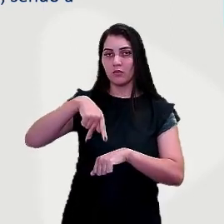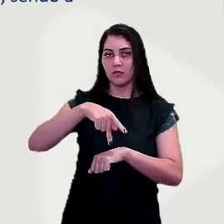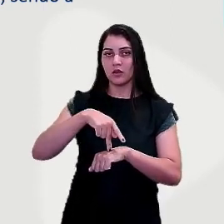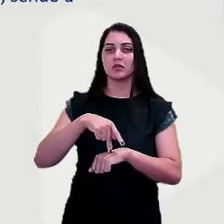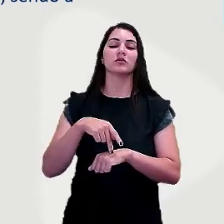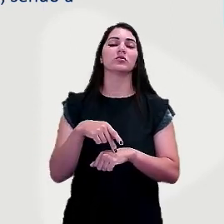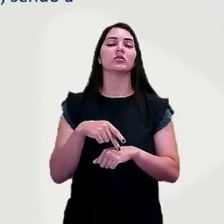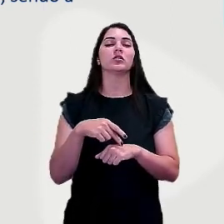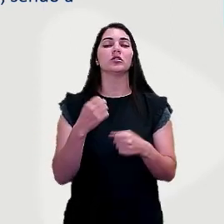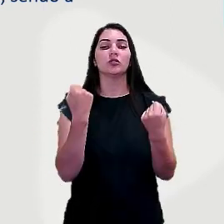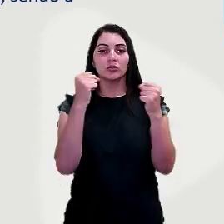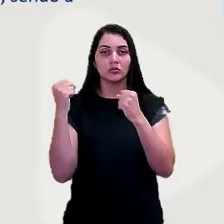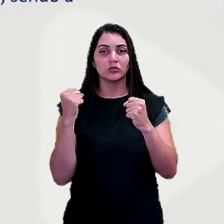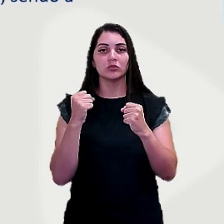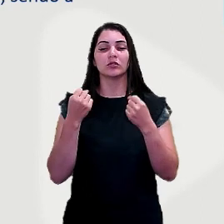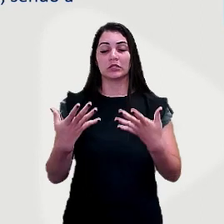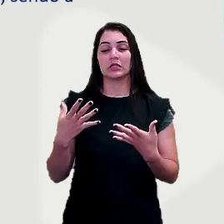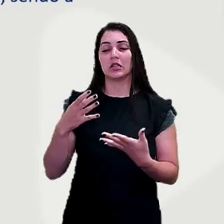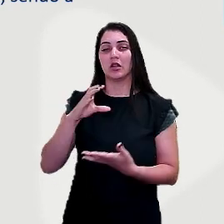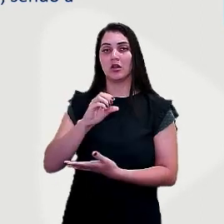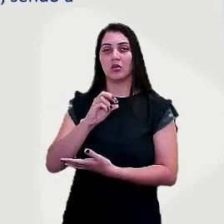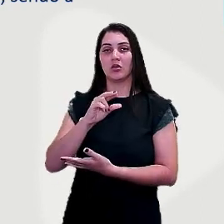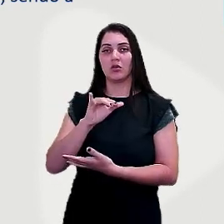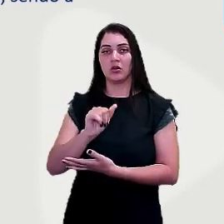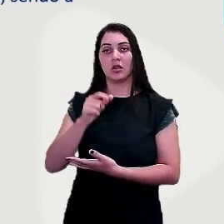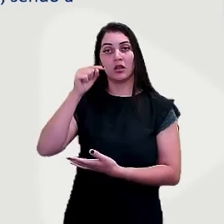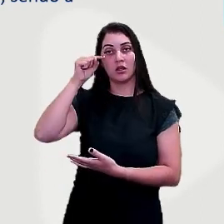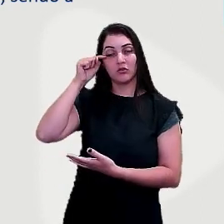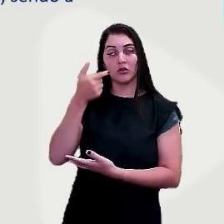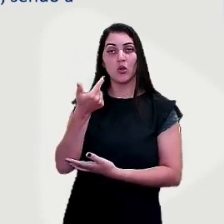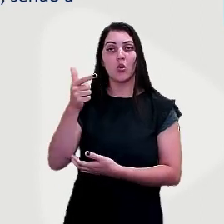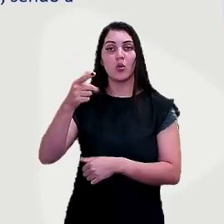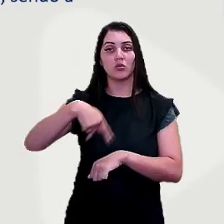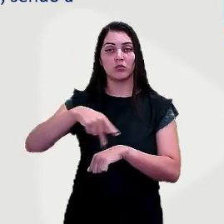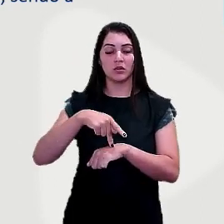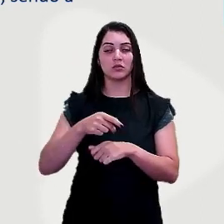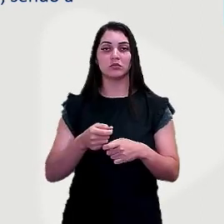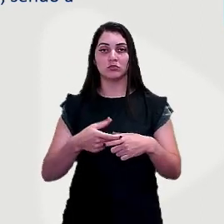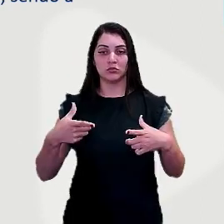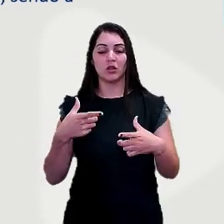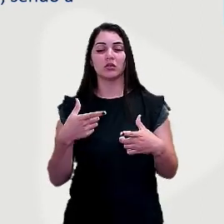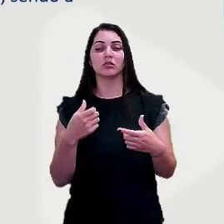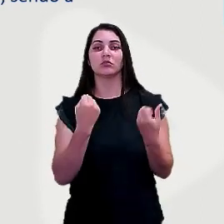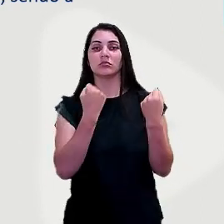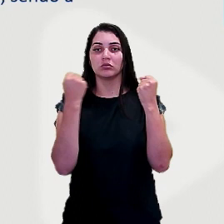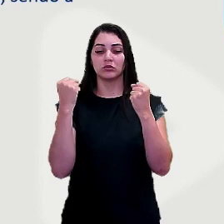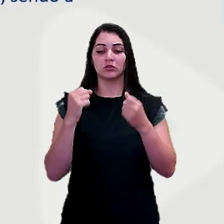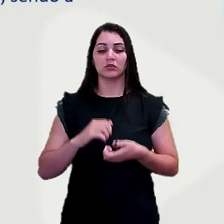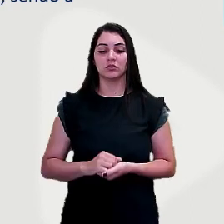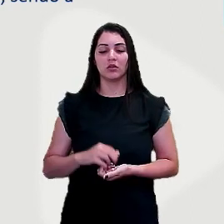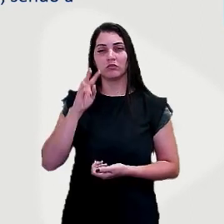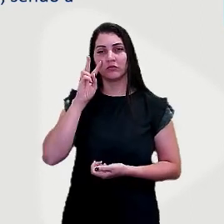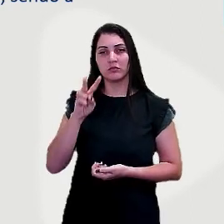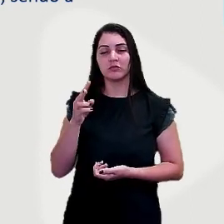do continente asiático, sendo a Coreia do Sul e a China outros países de grande industrialização. Então, dá